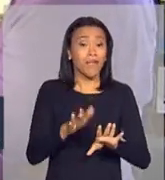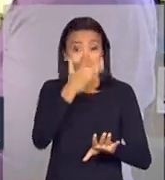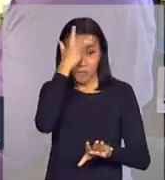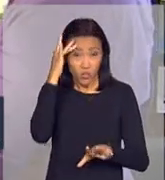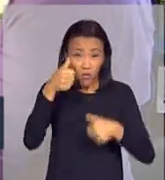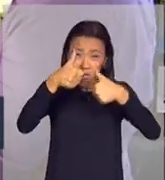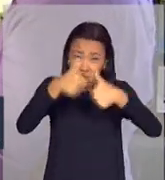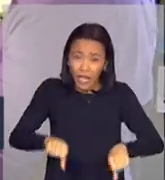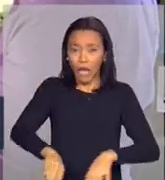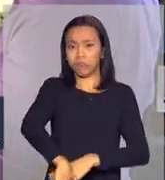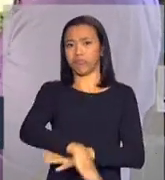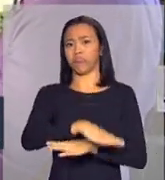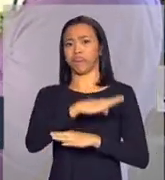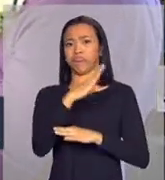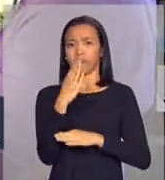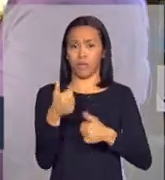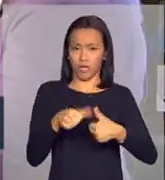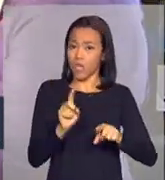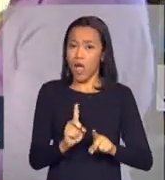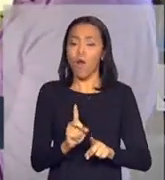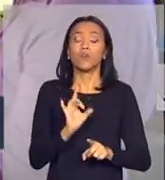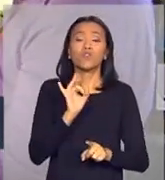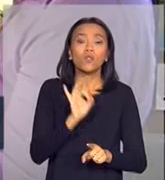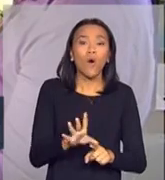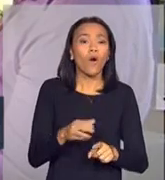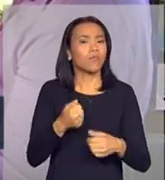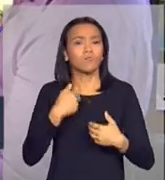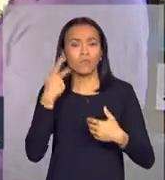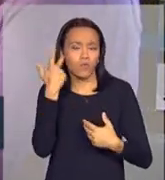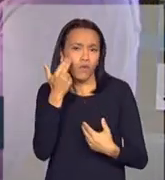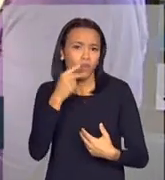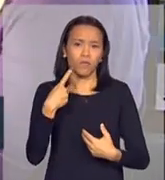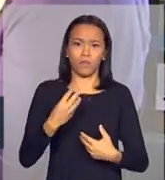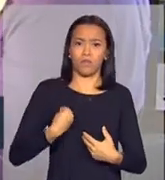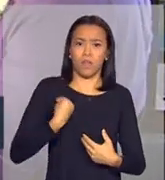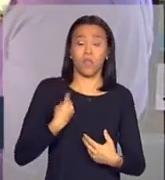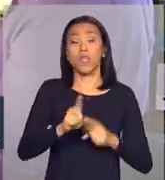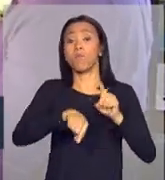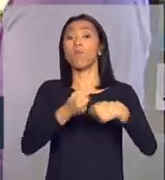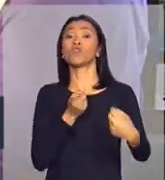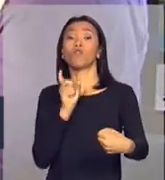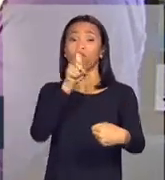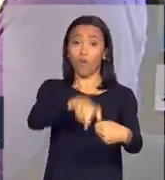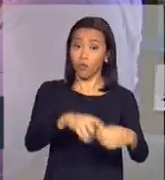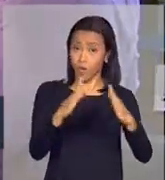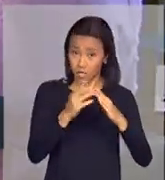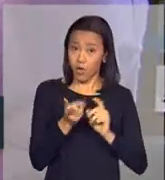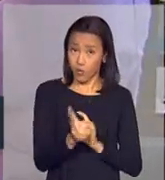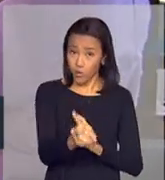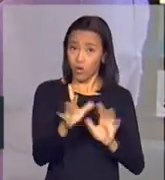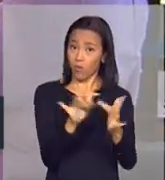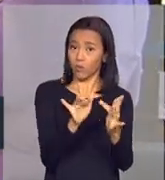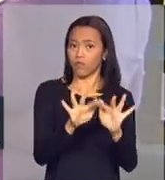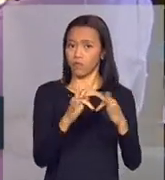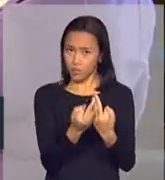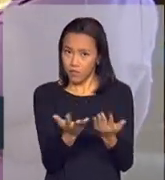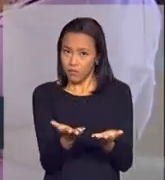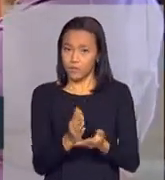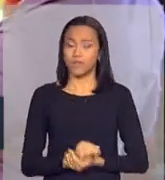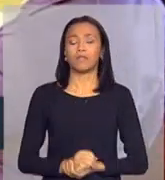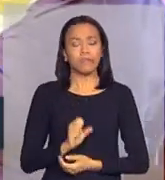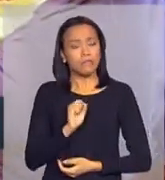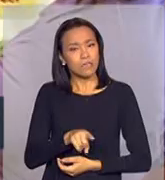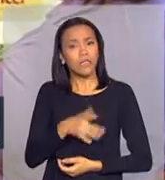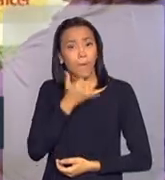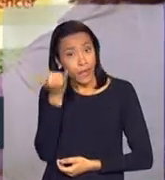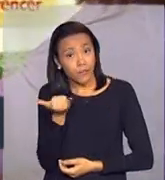não necessariamente ficam internadas. Elas desenvolvem as suas atividades e voltam para casa para continuar esse convívio? É, dependendo da